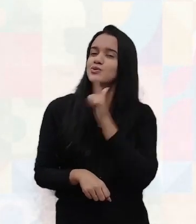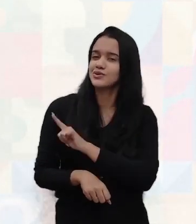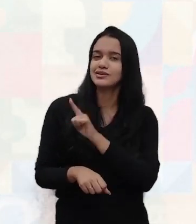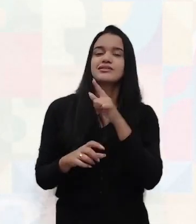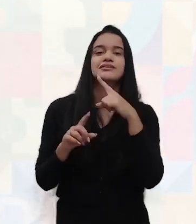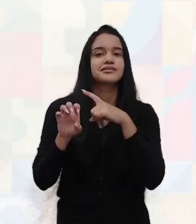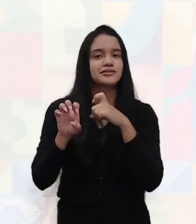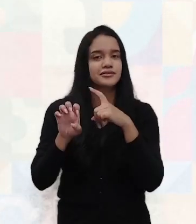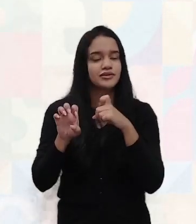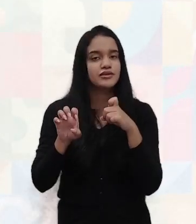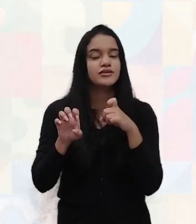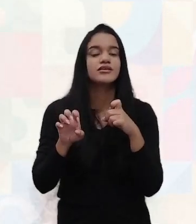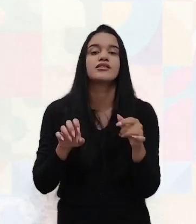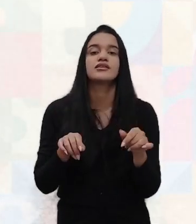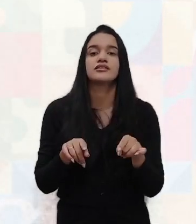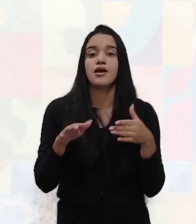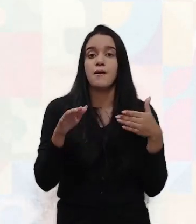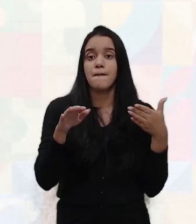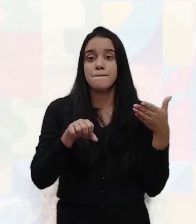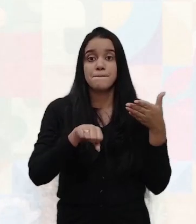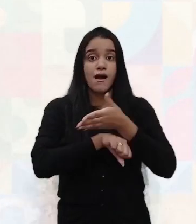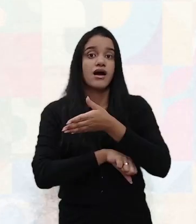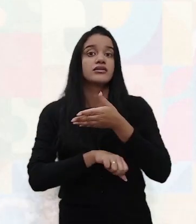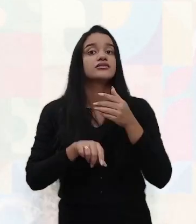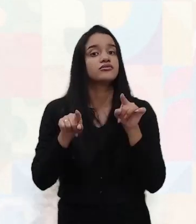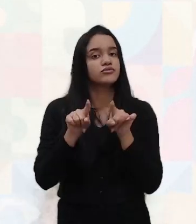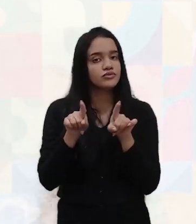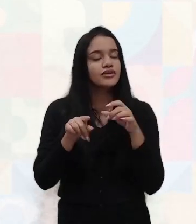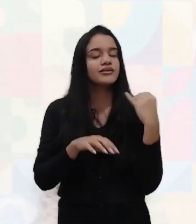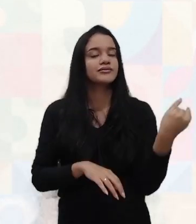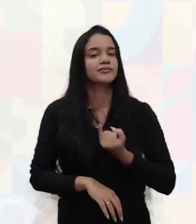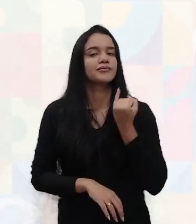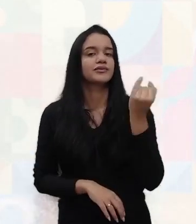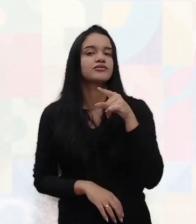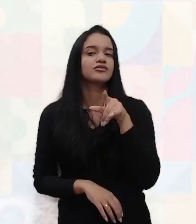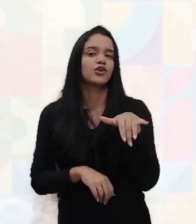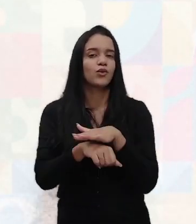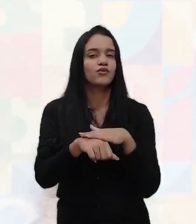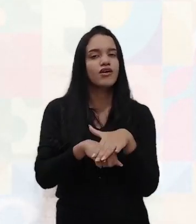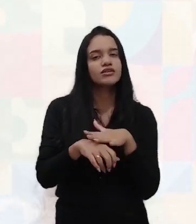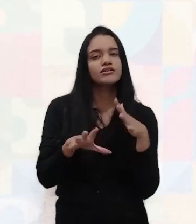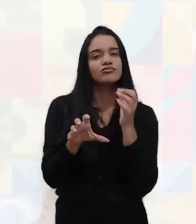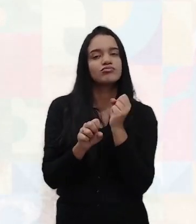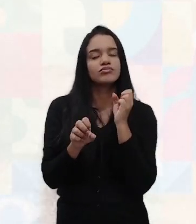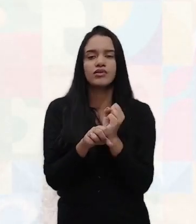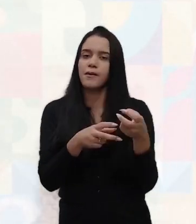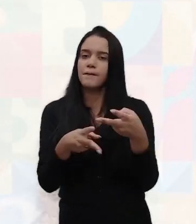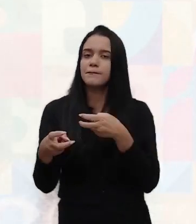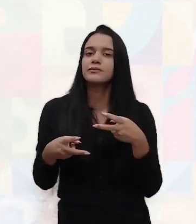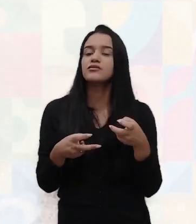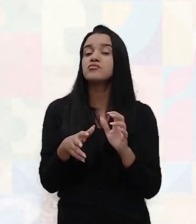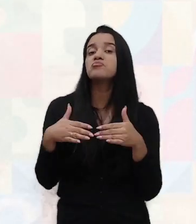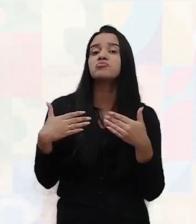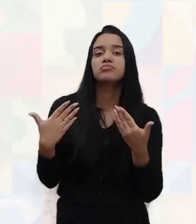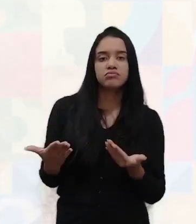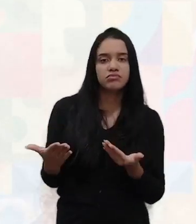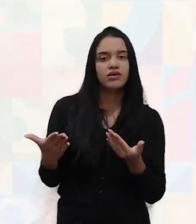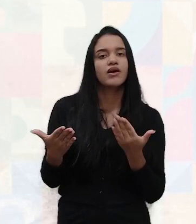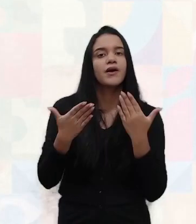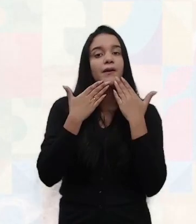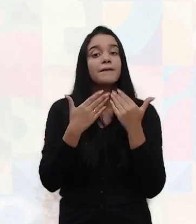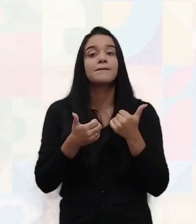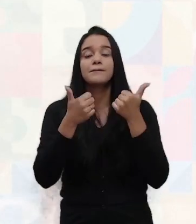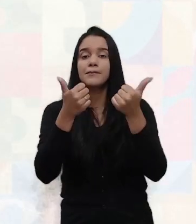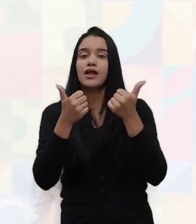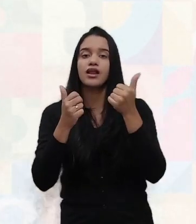certo? Passou desse teto, é importante você conversar com o contador para que ele possa identificar qual é o melhor tipo